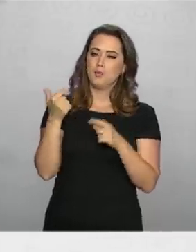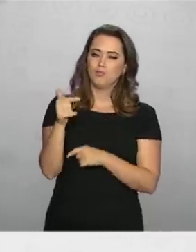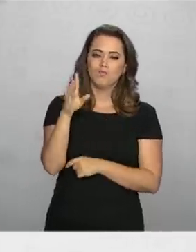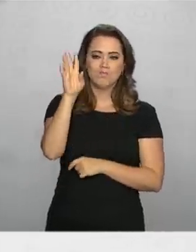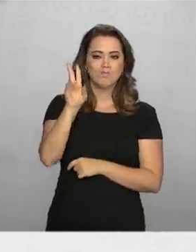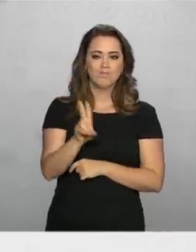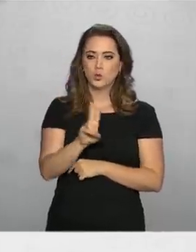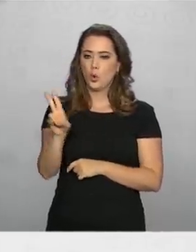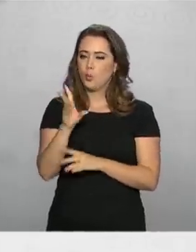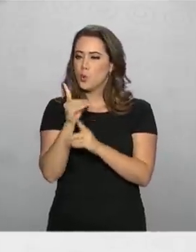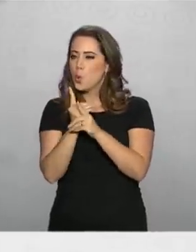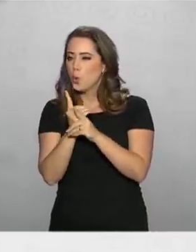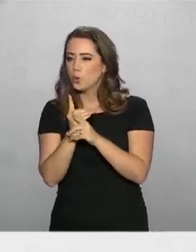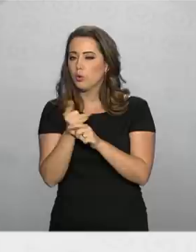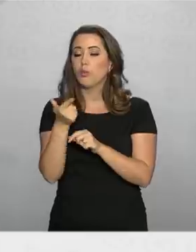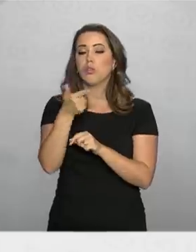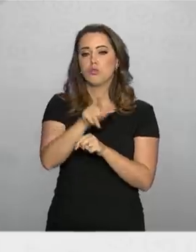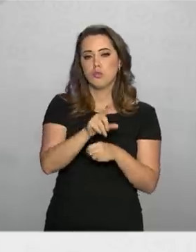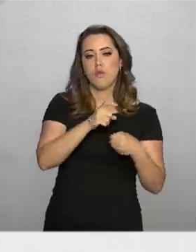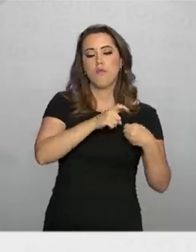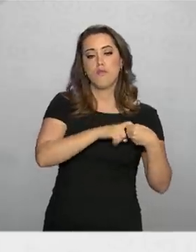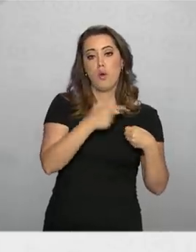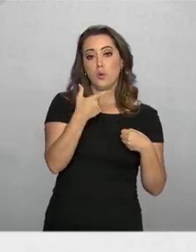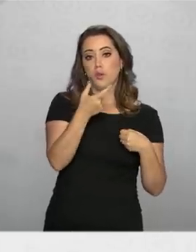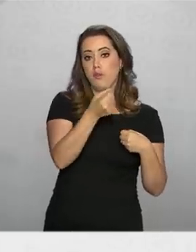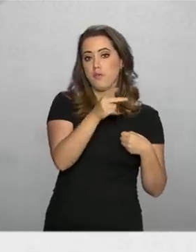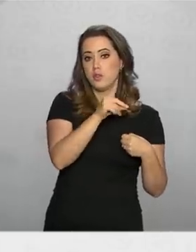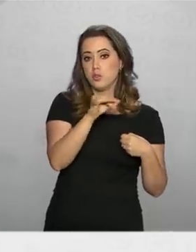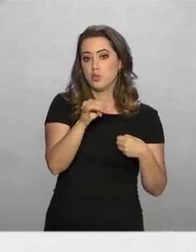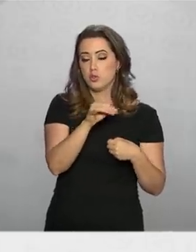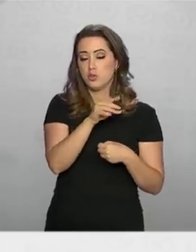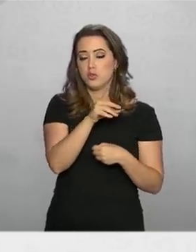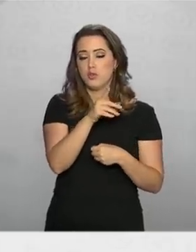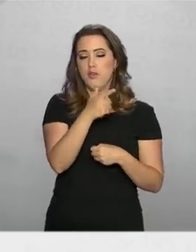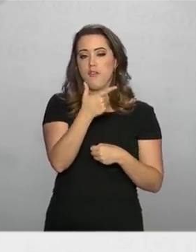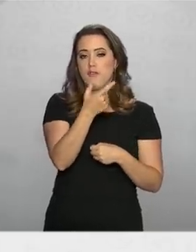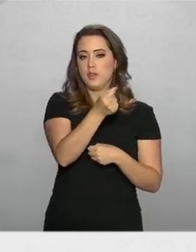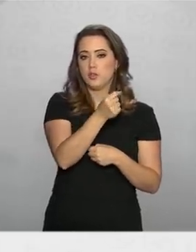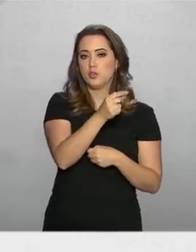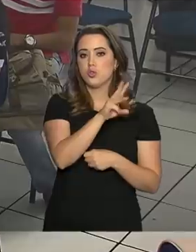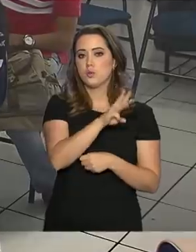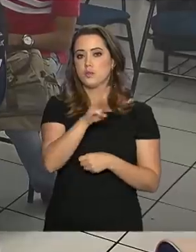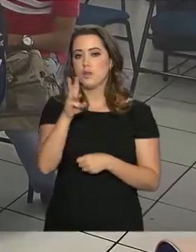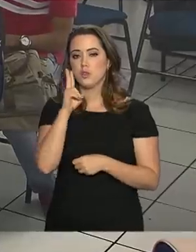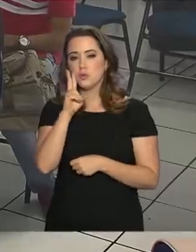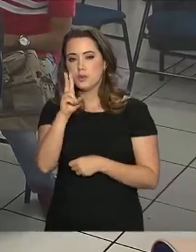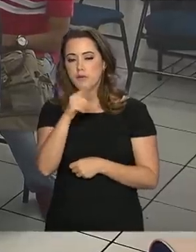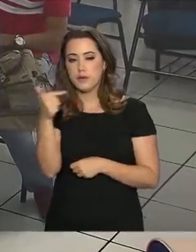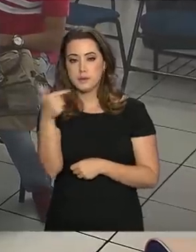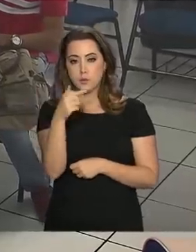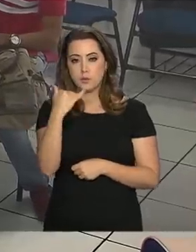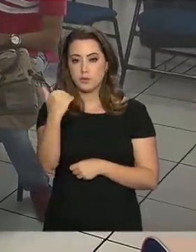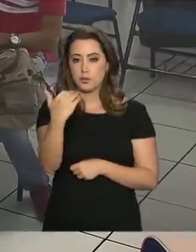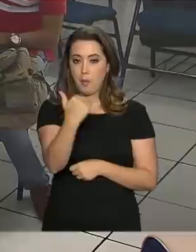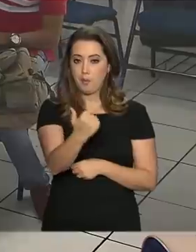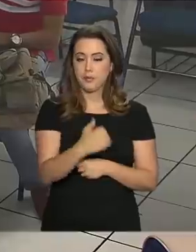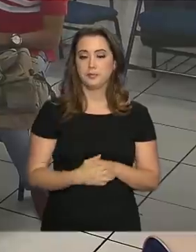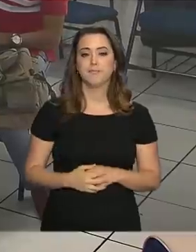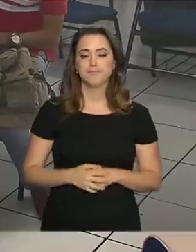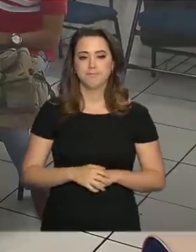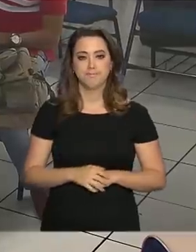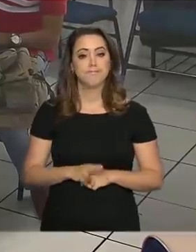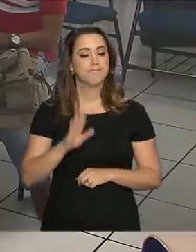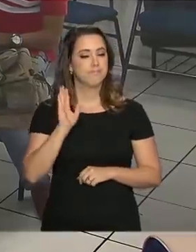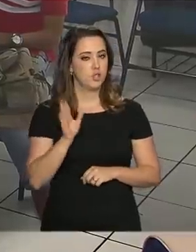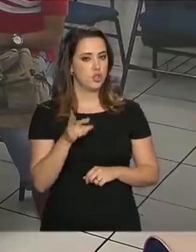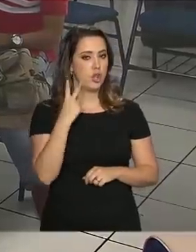primeira lista pode voltar ao site no dia 20 para conferir a relação da segunda chamada. O ProUni já atendeu mais de 2 milhões